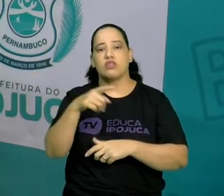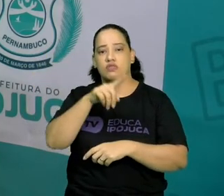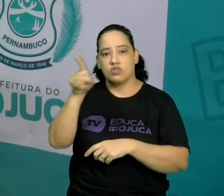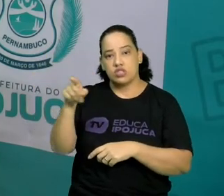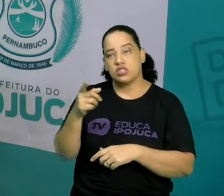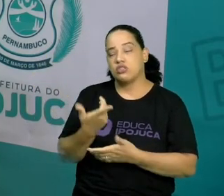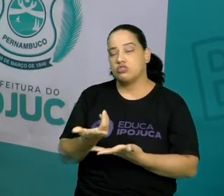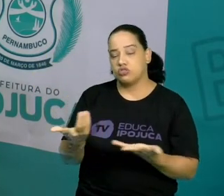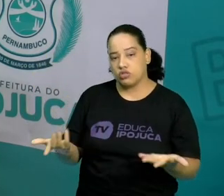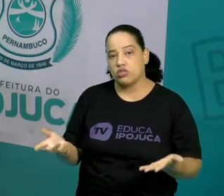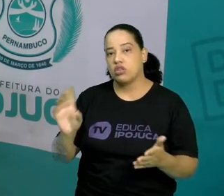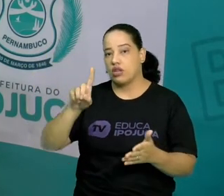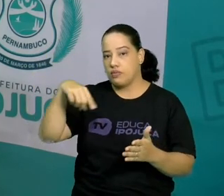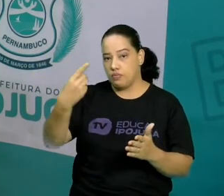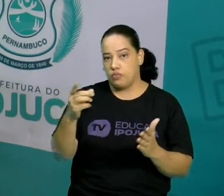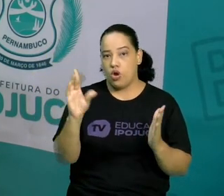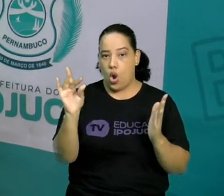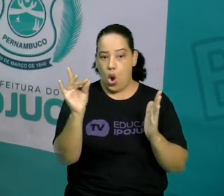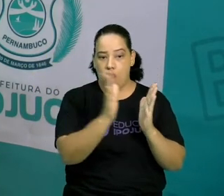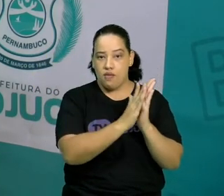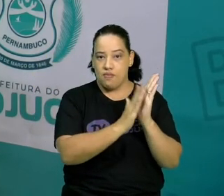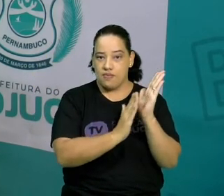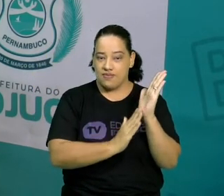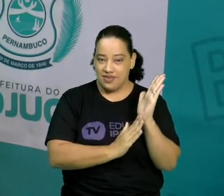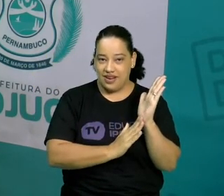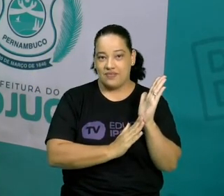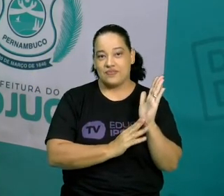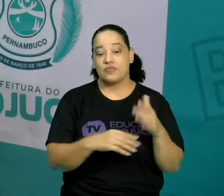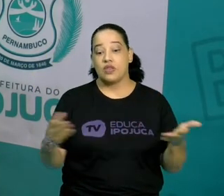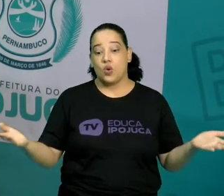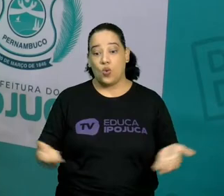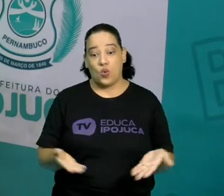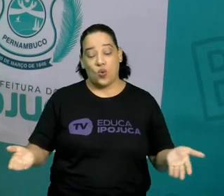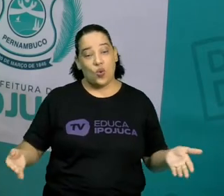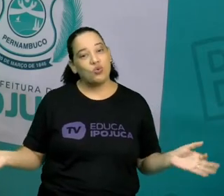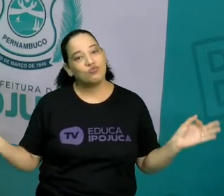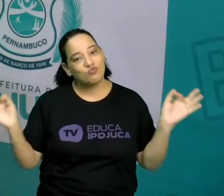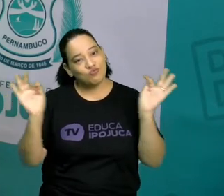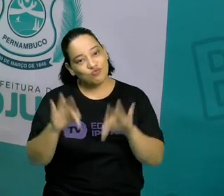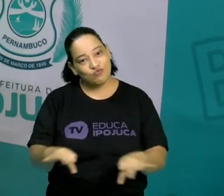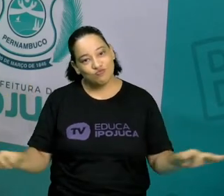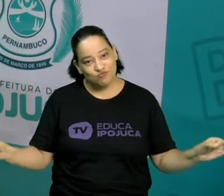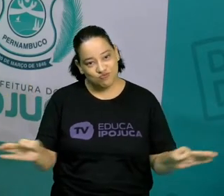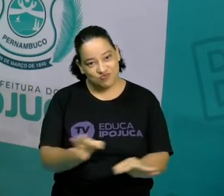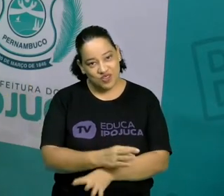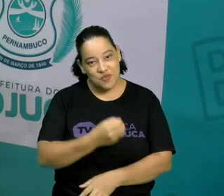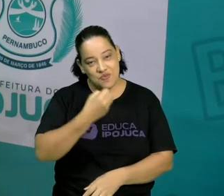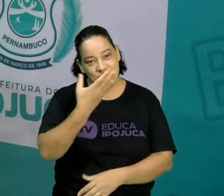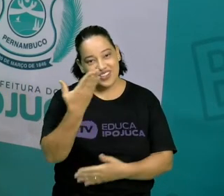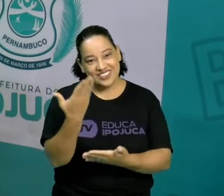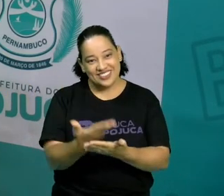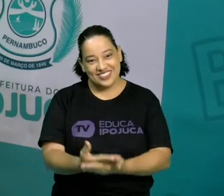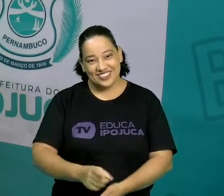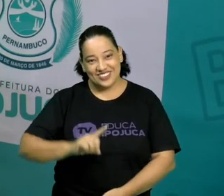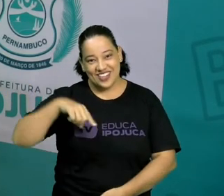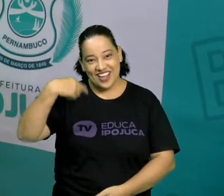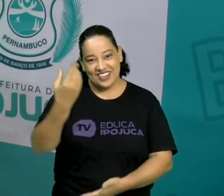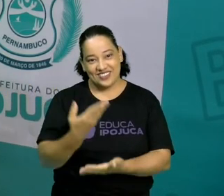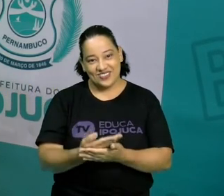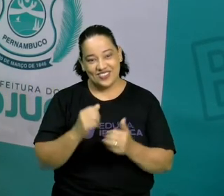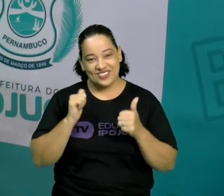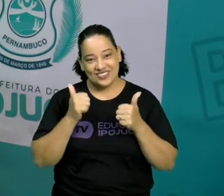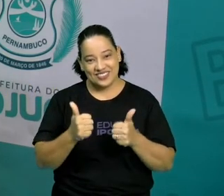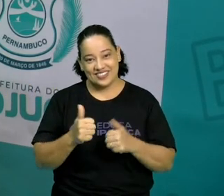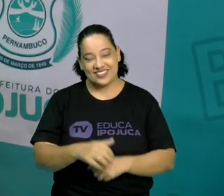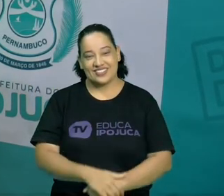caderno. Legal, né? Então, por hoje a nossa aula chegou ao final. Bons estudos e até a próxima!